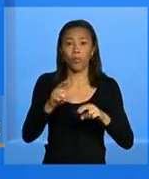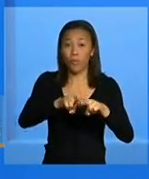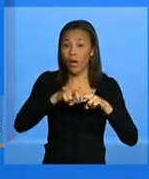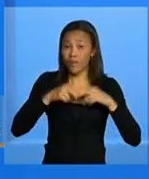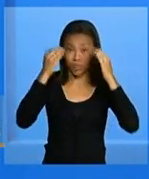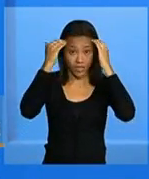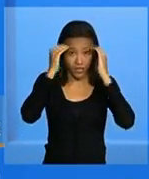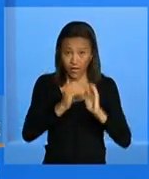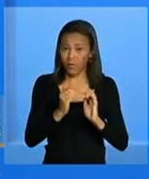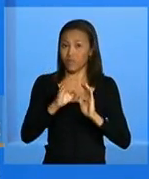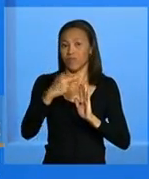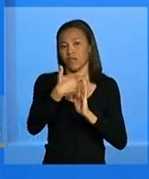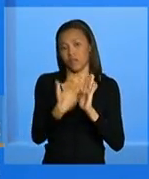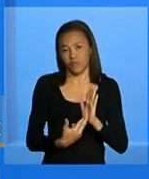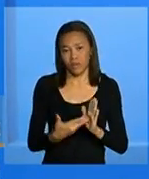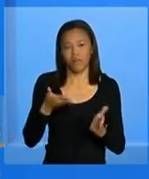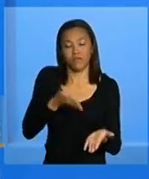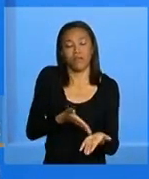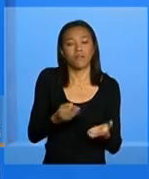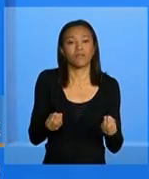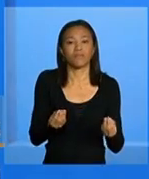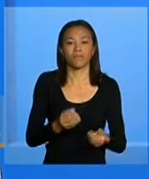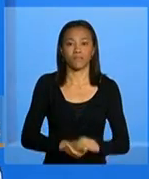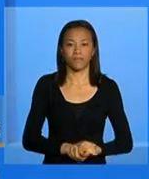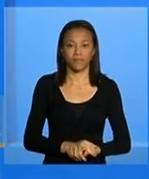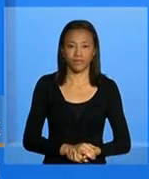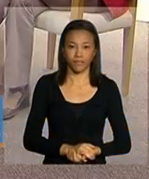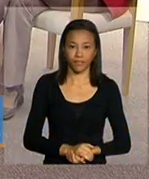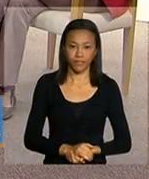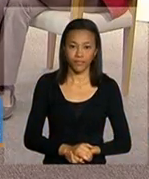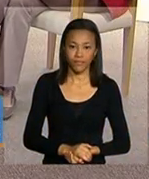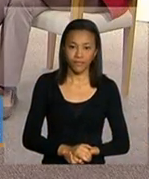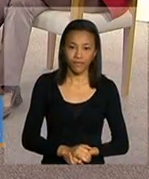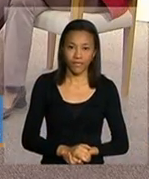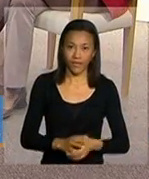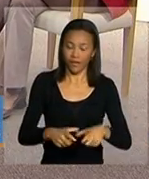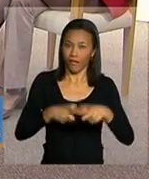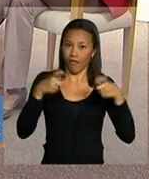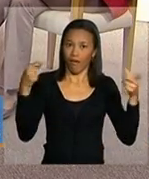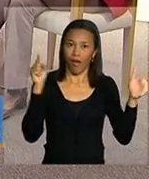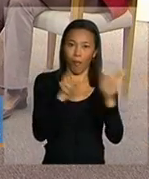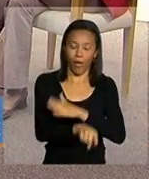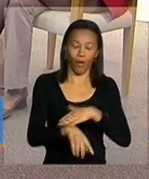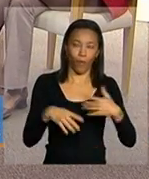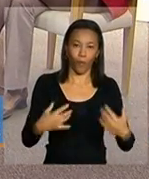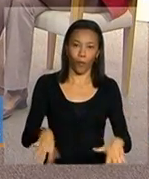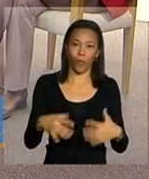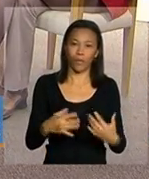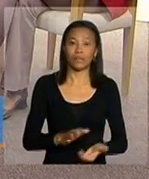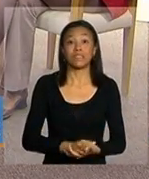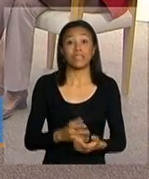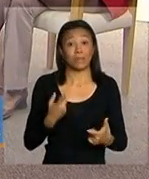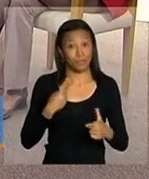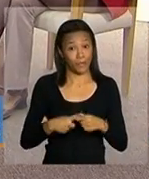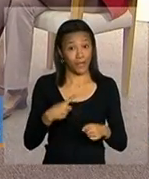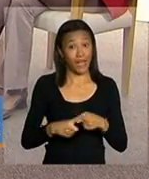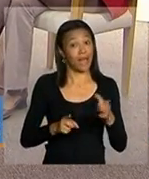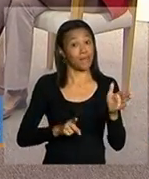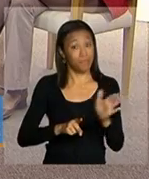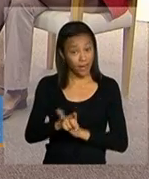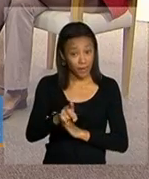condicionalidade imensa pergunta até porque a própria pergunta